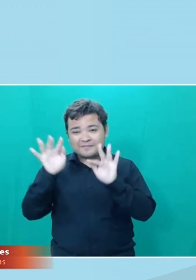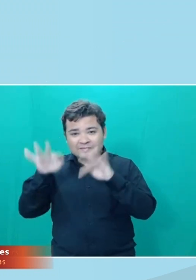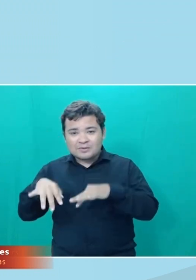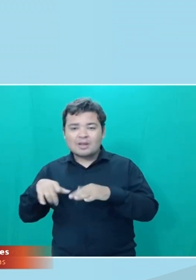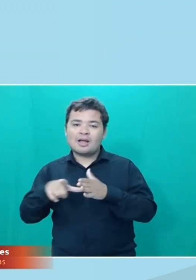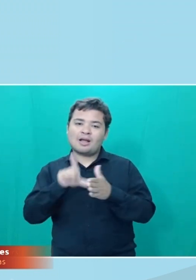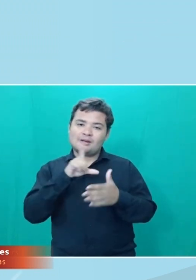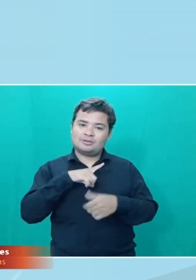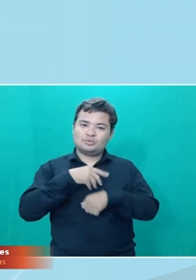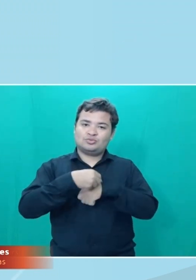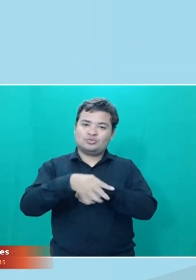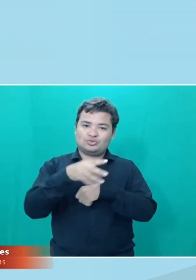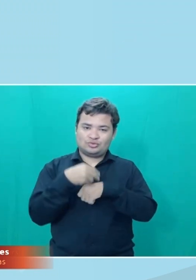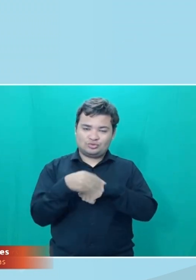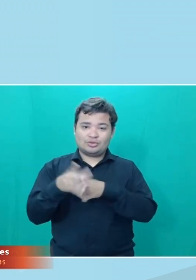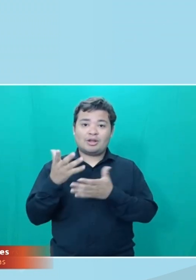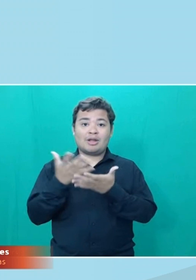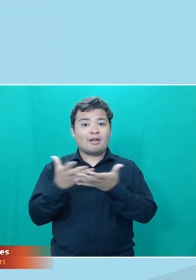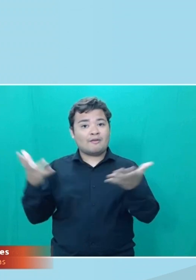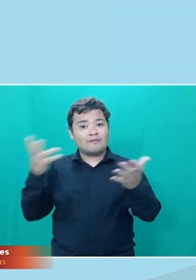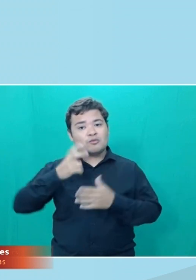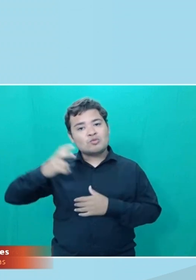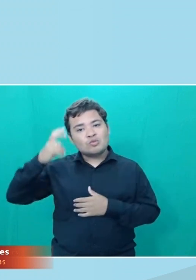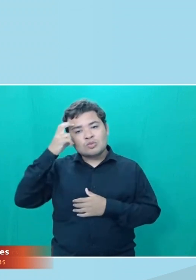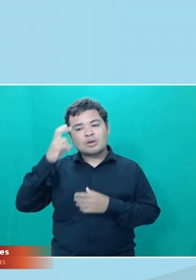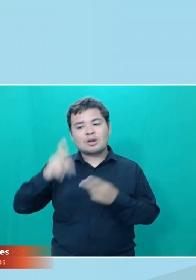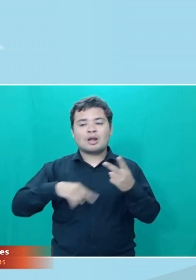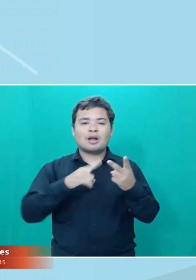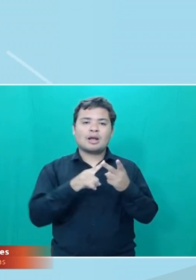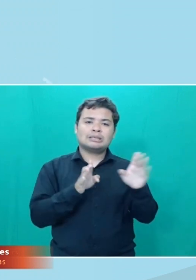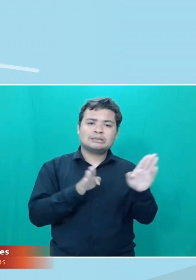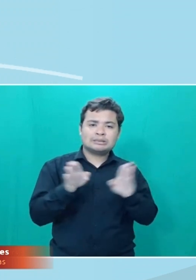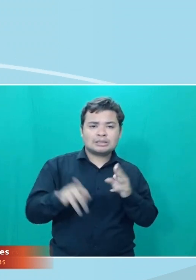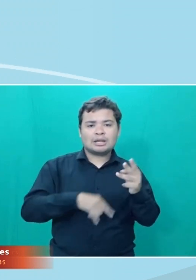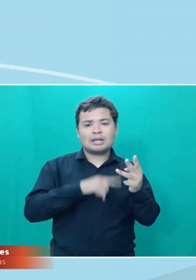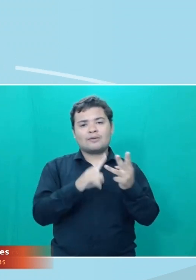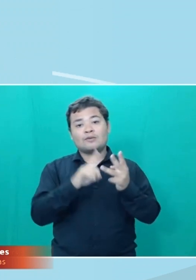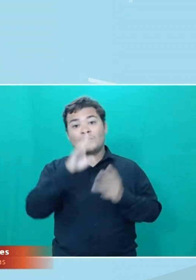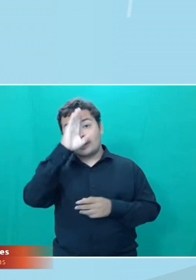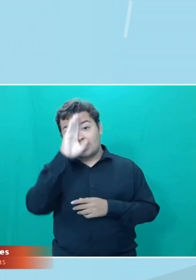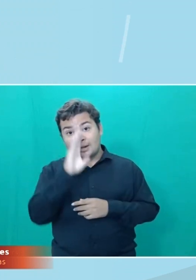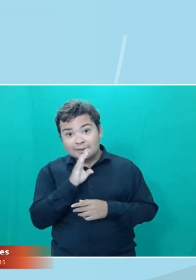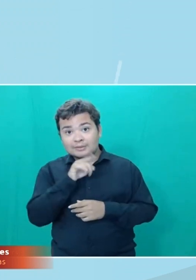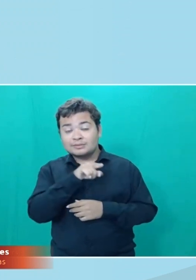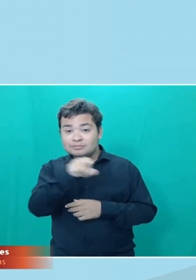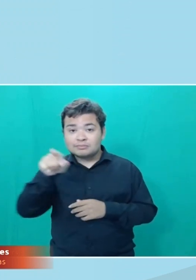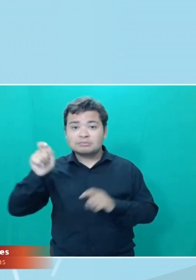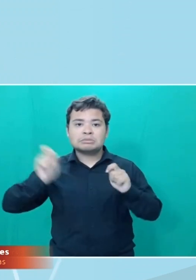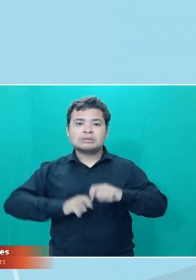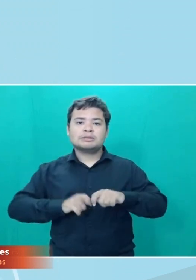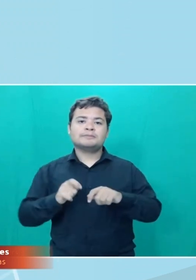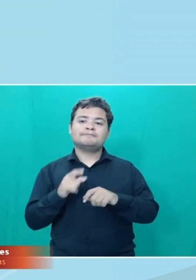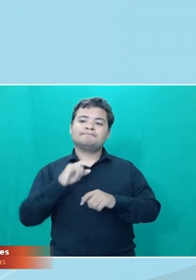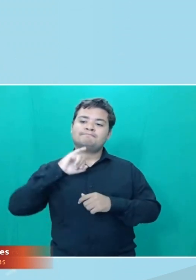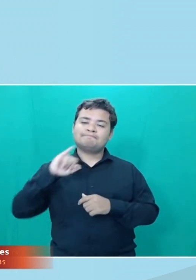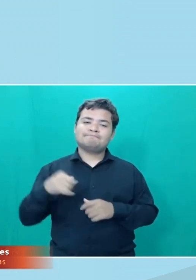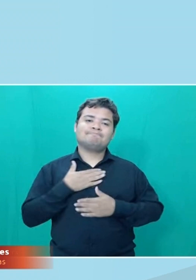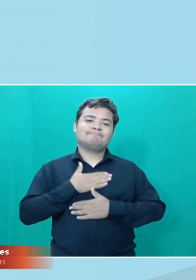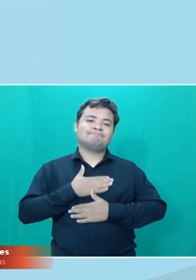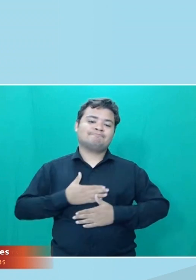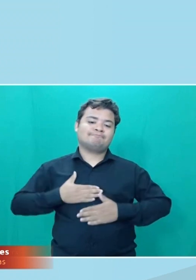algumas dicas de eventos culturais, acessíveis, gratuitos, para que você possa curtir esse final da semana.